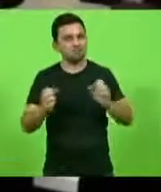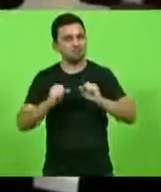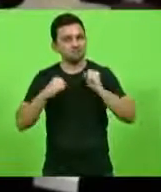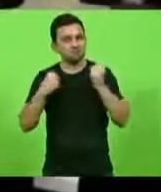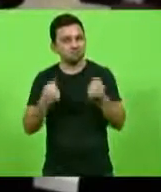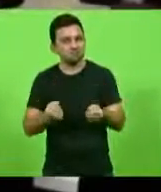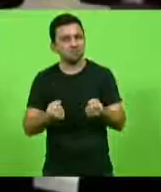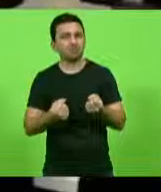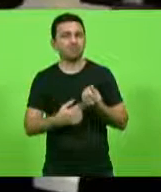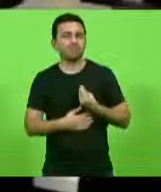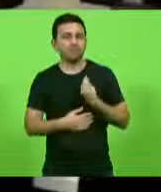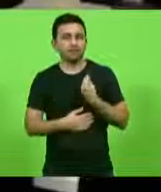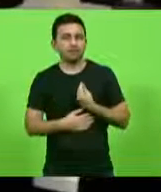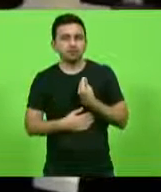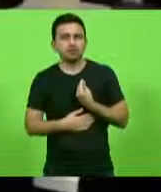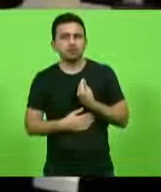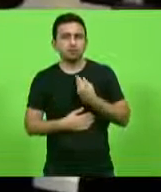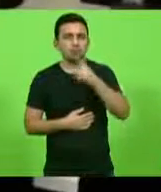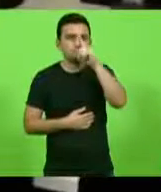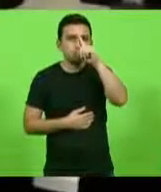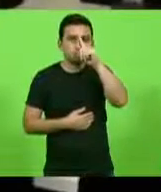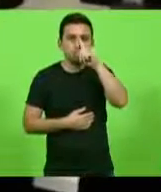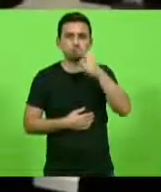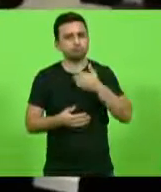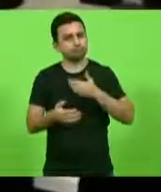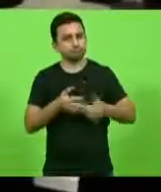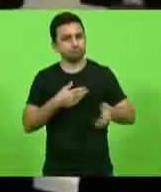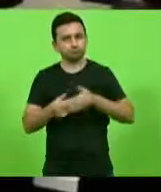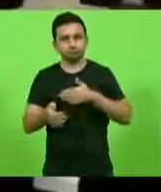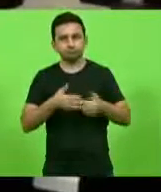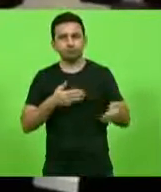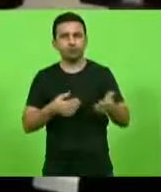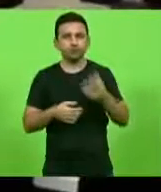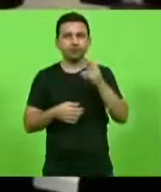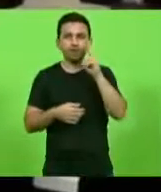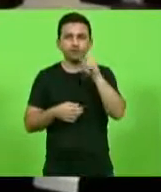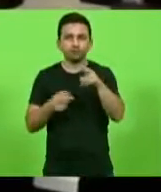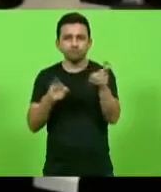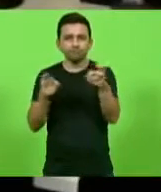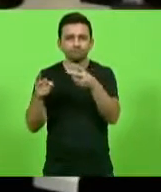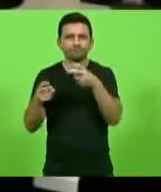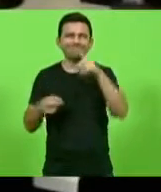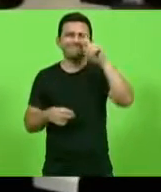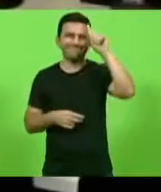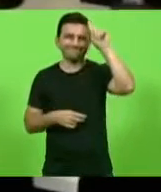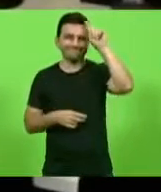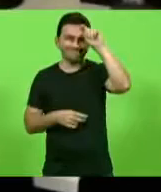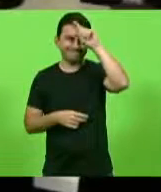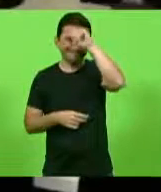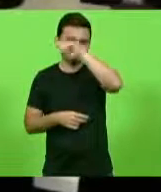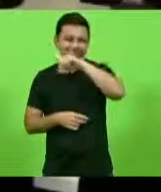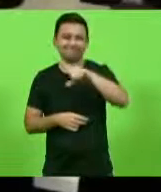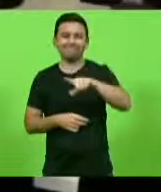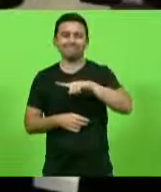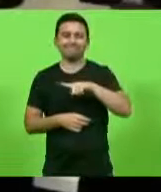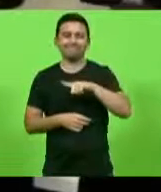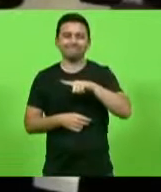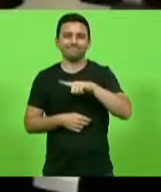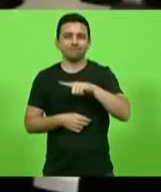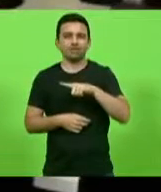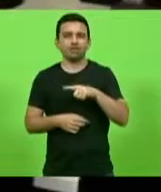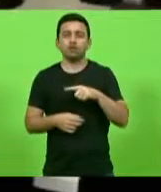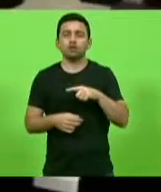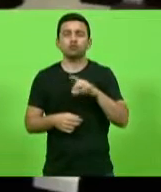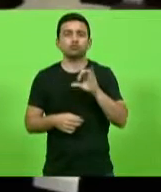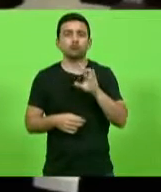colocando suas vidas em risco. Nós vemos de vez em quando das dificuldades que acontecem, não apenas com